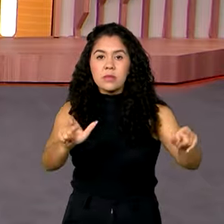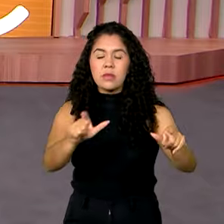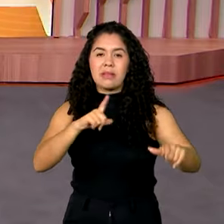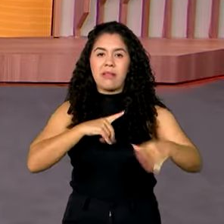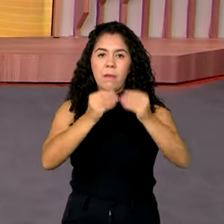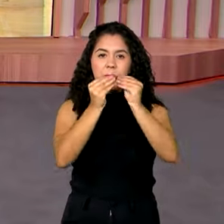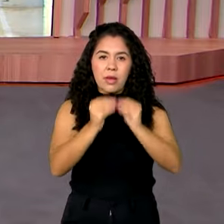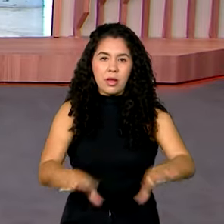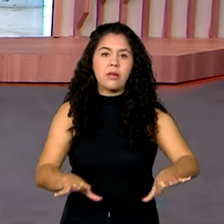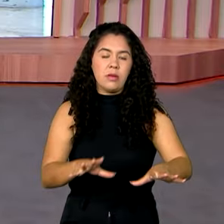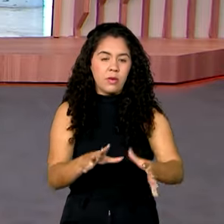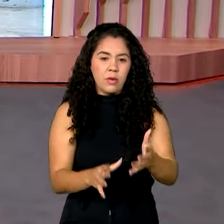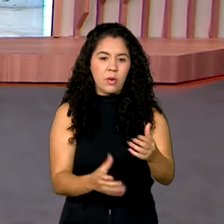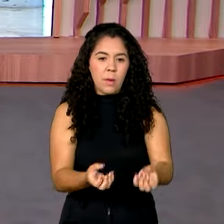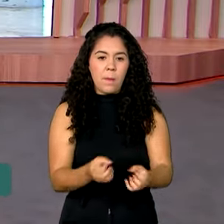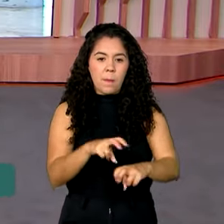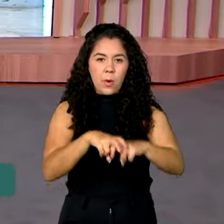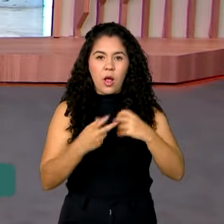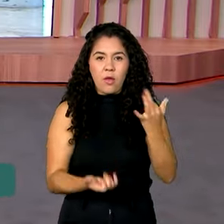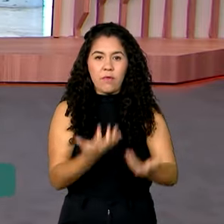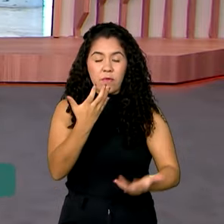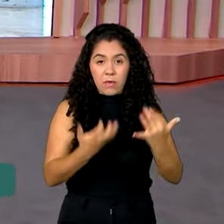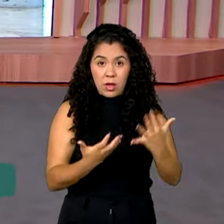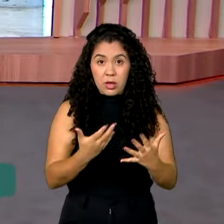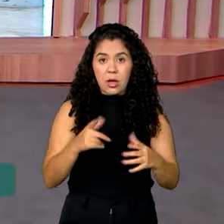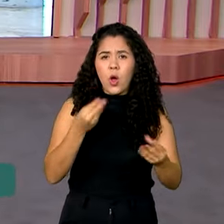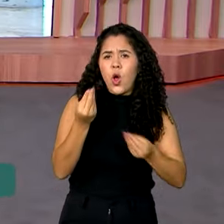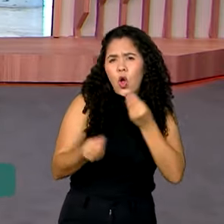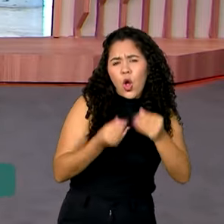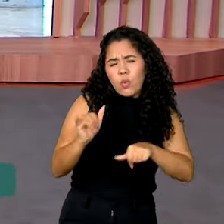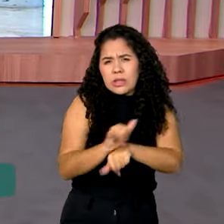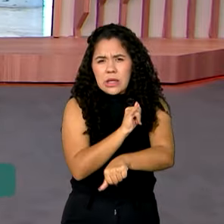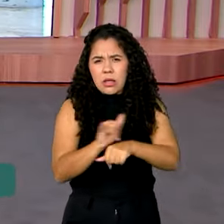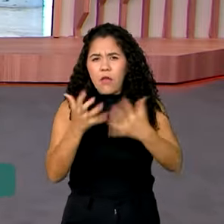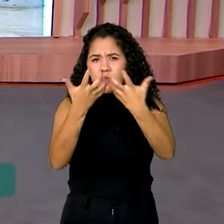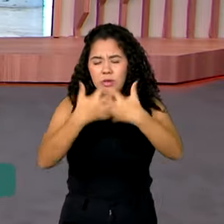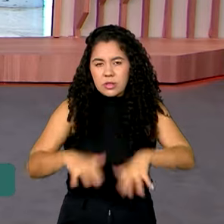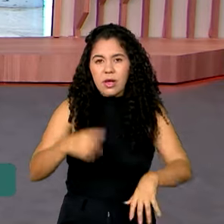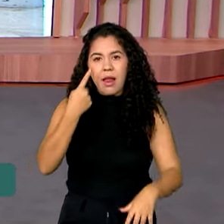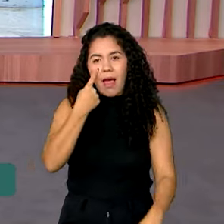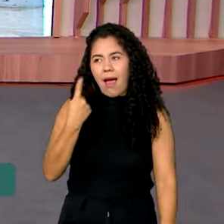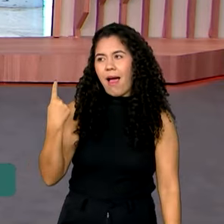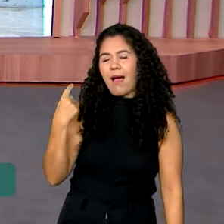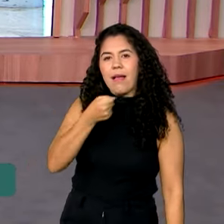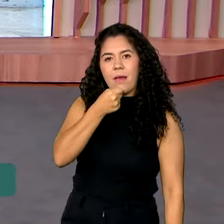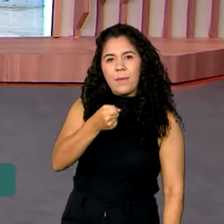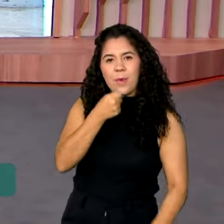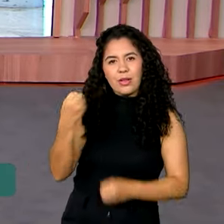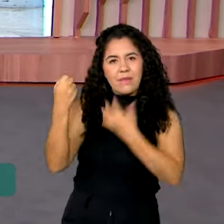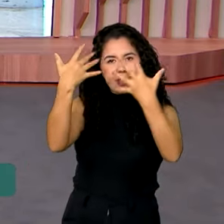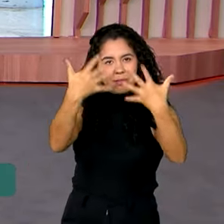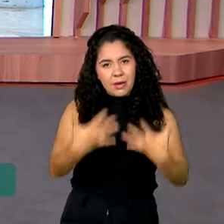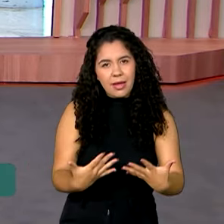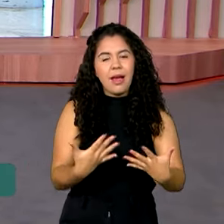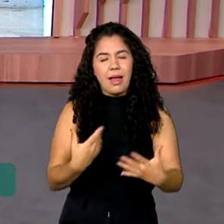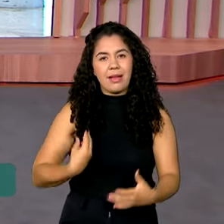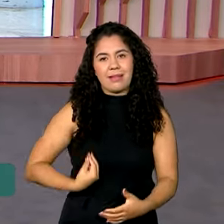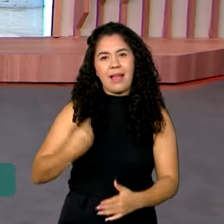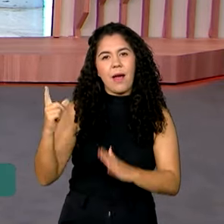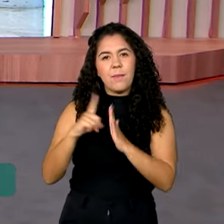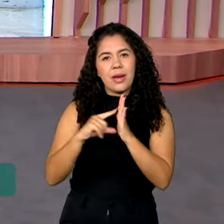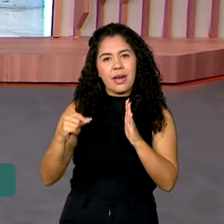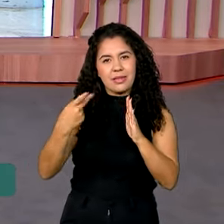Quem vai explicar ao vivo para a gente sobre o que é essa nova estratégia é a repórter Jéssica Gonçalves, que está lá no Palácio do Planalto. Bom dia,